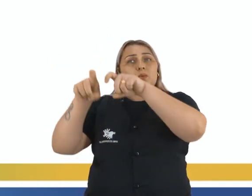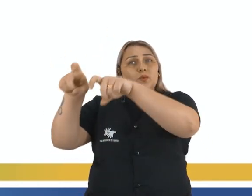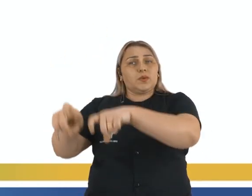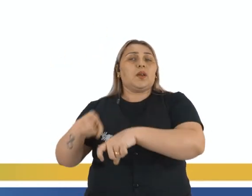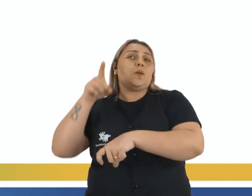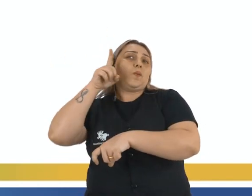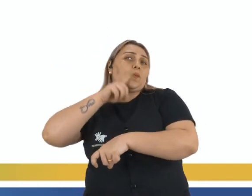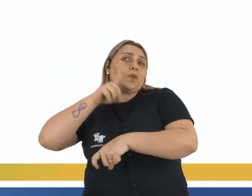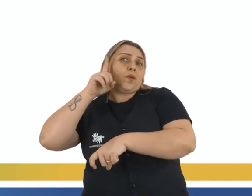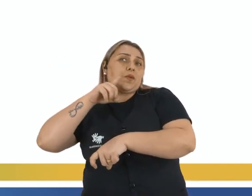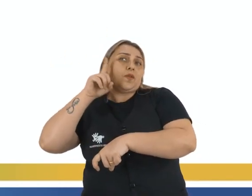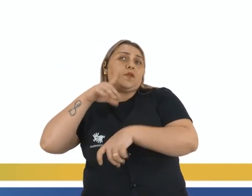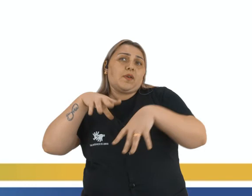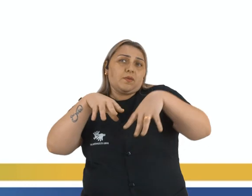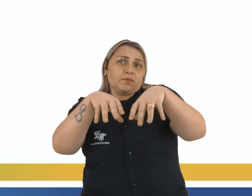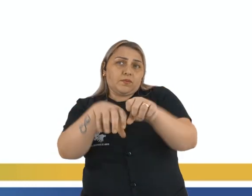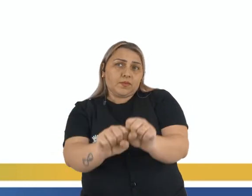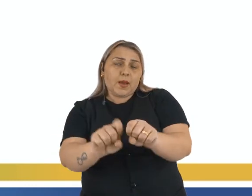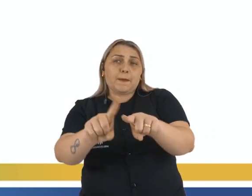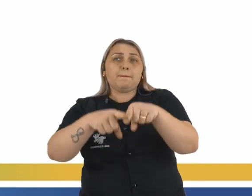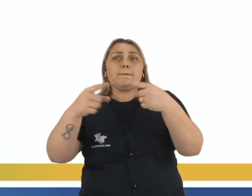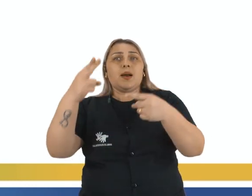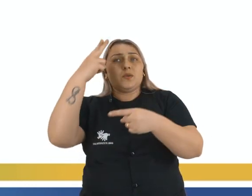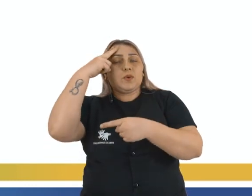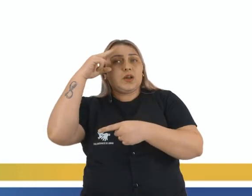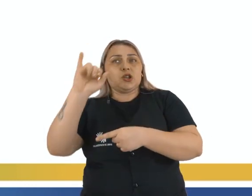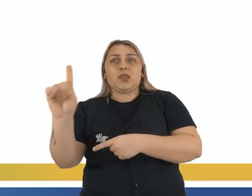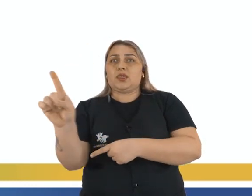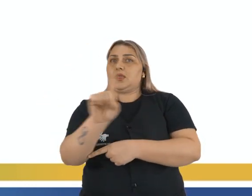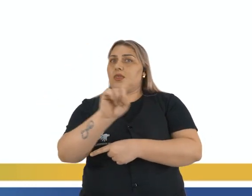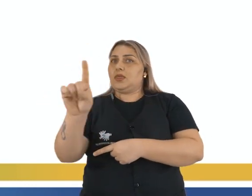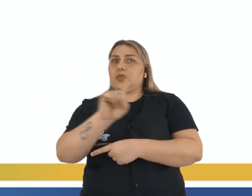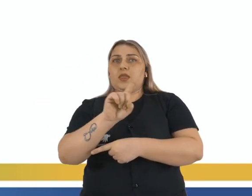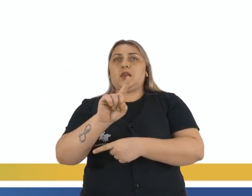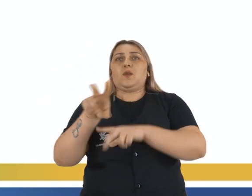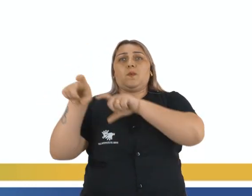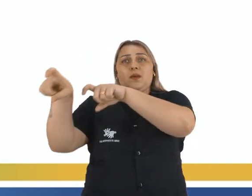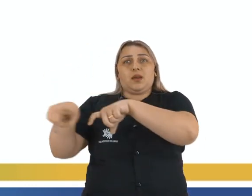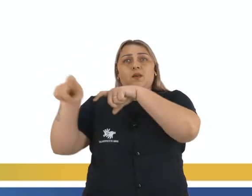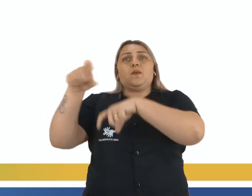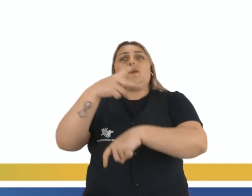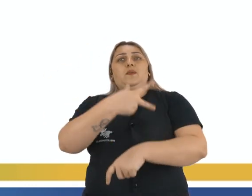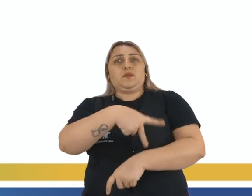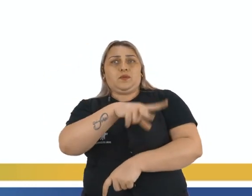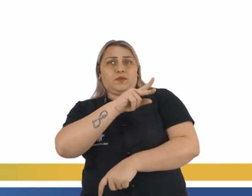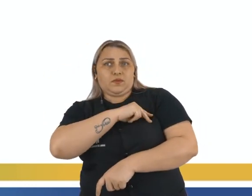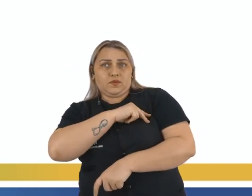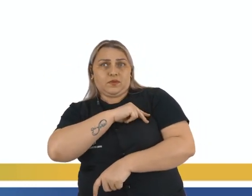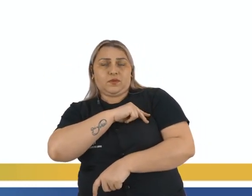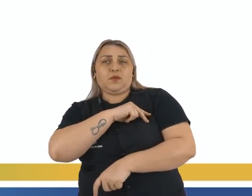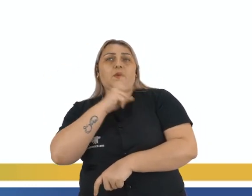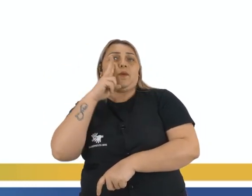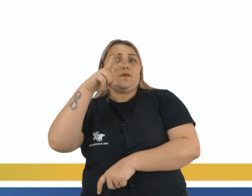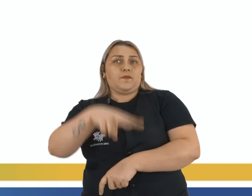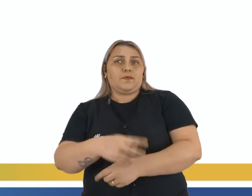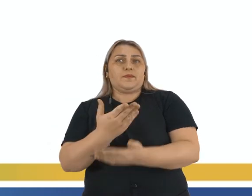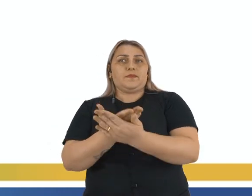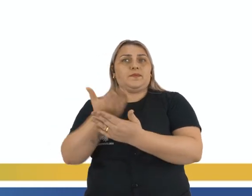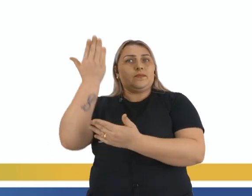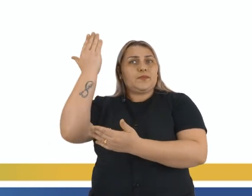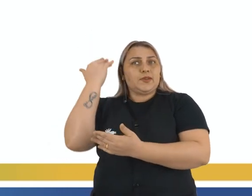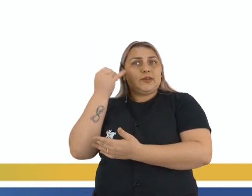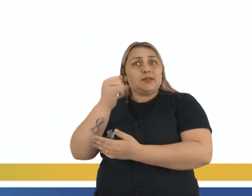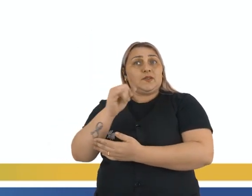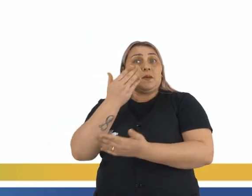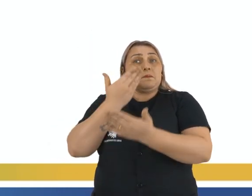americanas que vai se emancipar, mas o Haiti não é uma colônia espanhola, como nós vimos nas aulas anteriores, que se